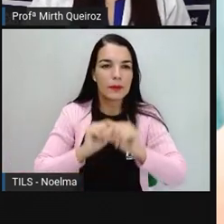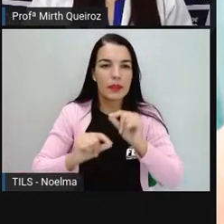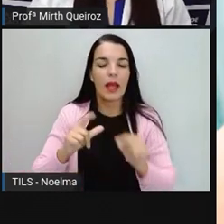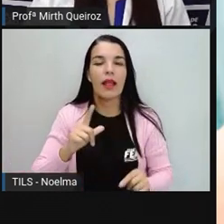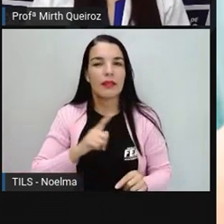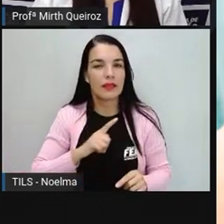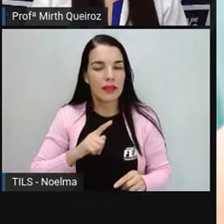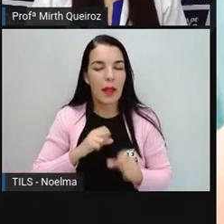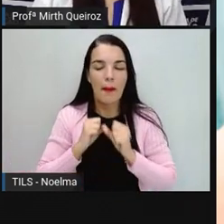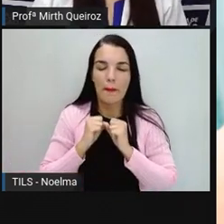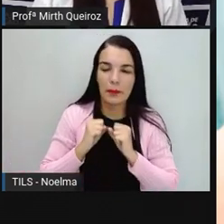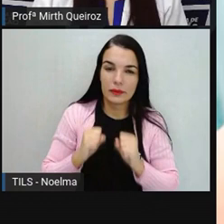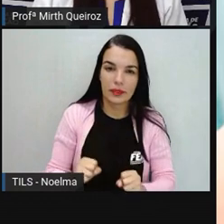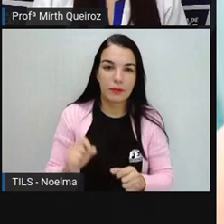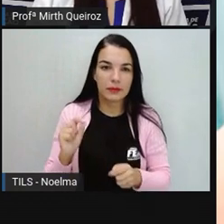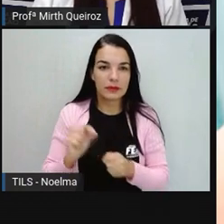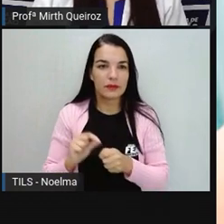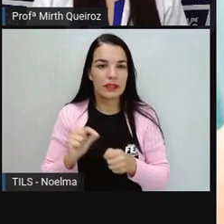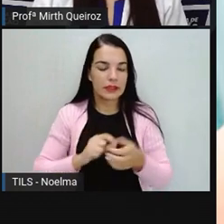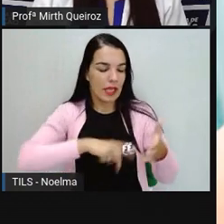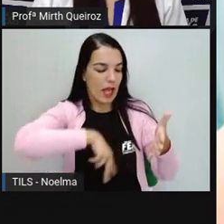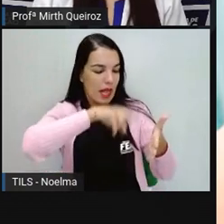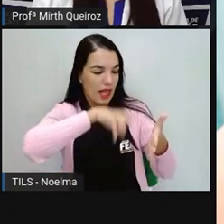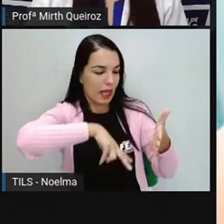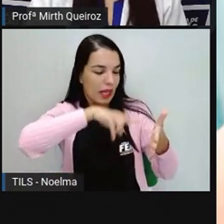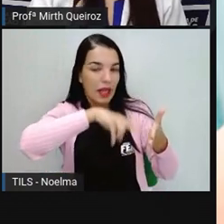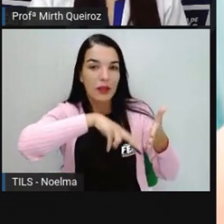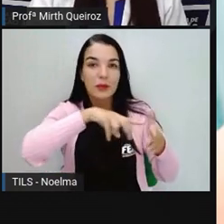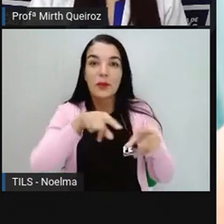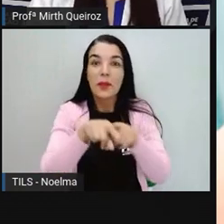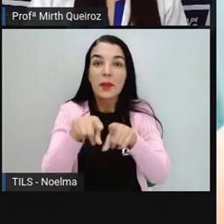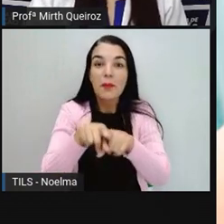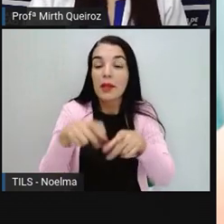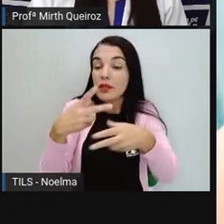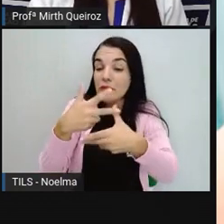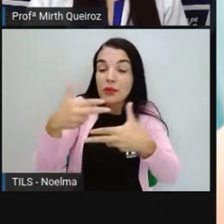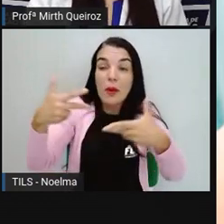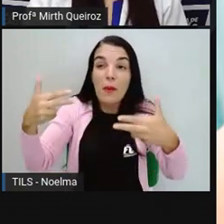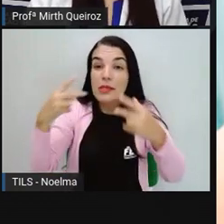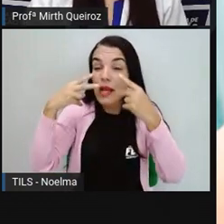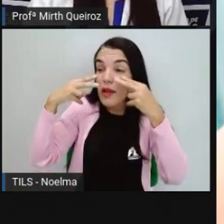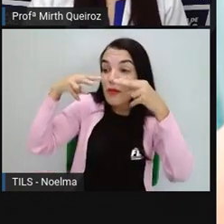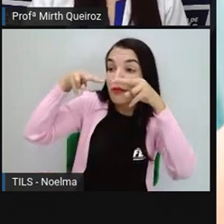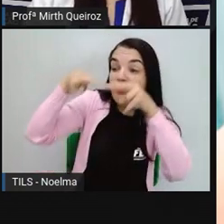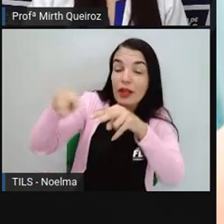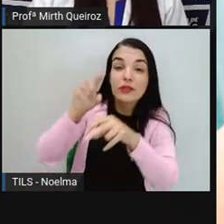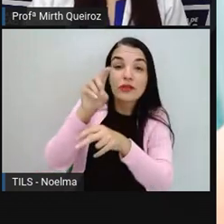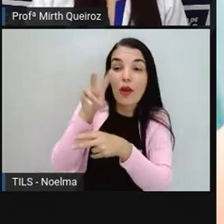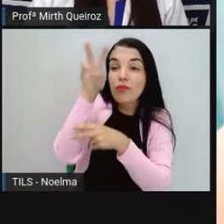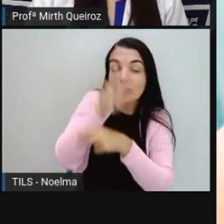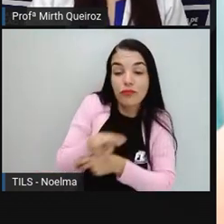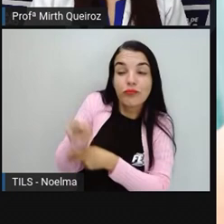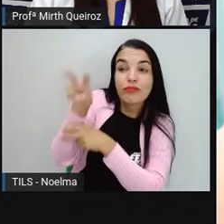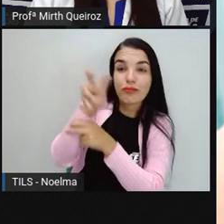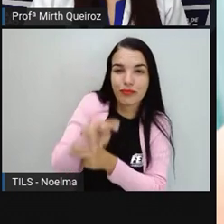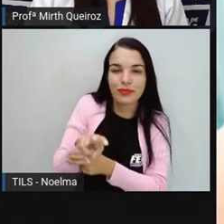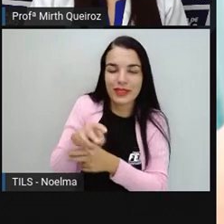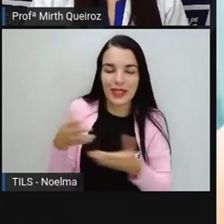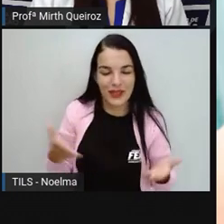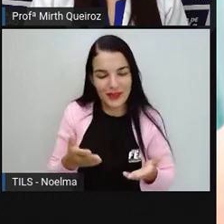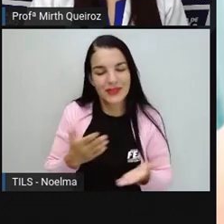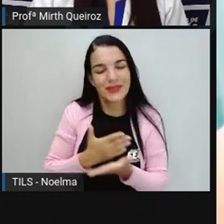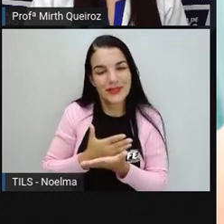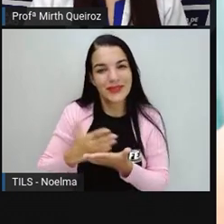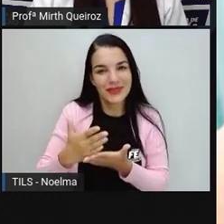nós também podemos fazer leitura de imagens. E é sobre isso e com isso que nós iremos hoje